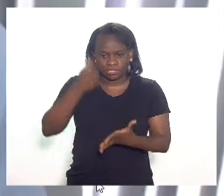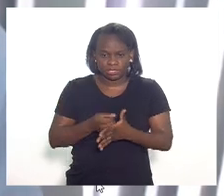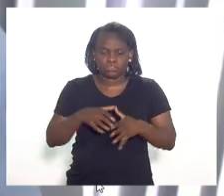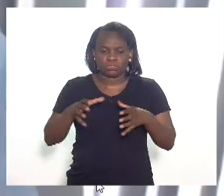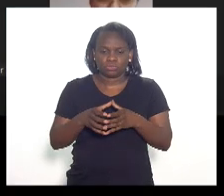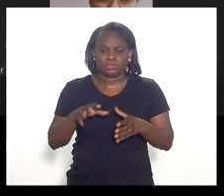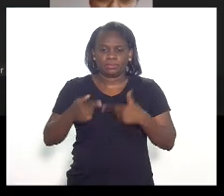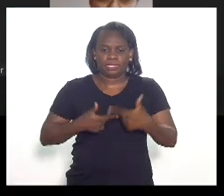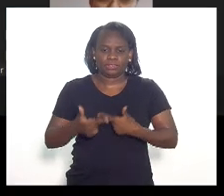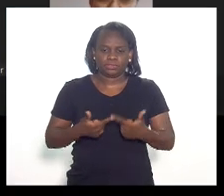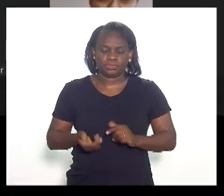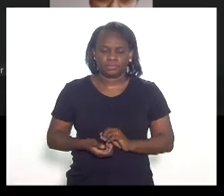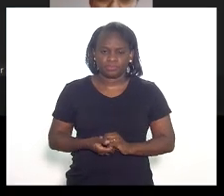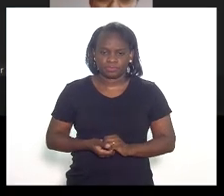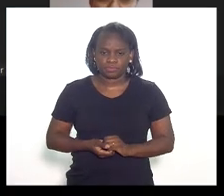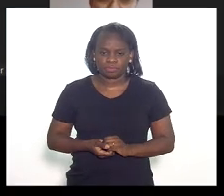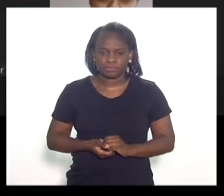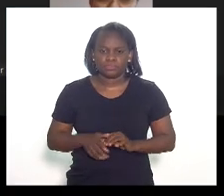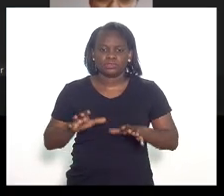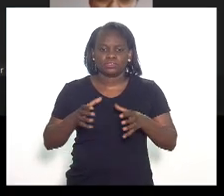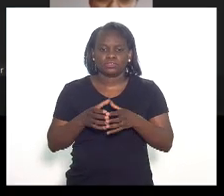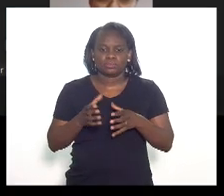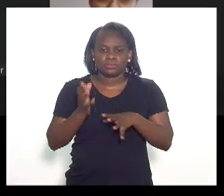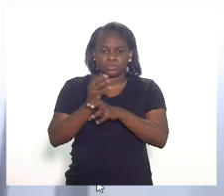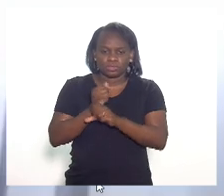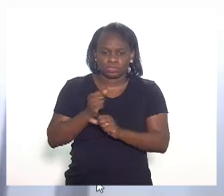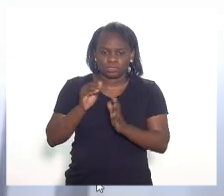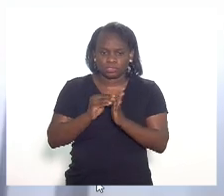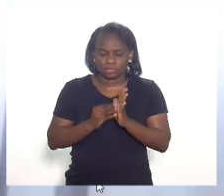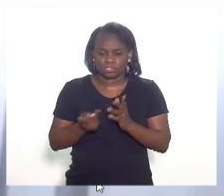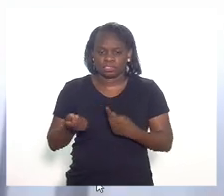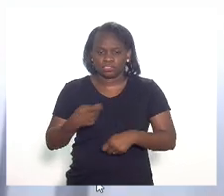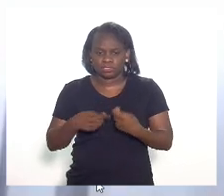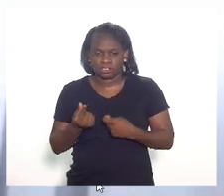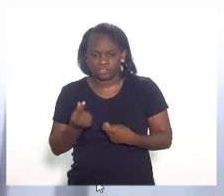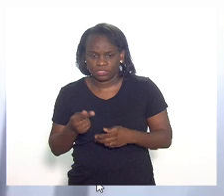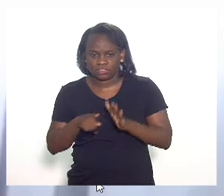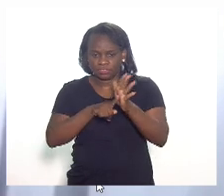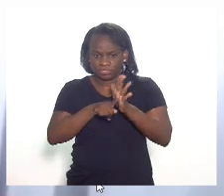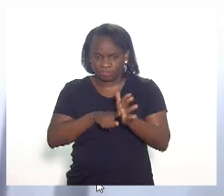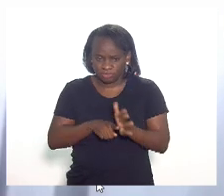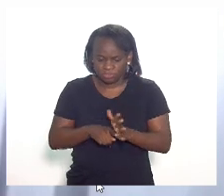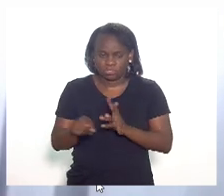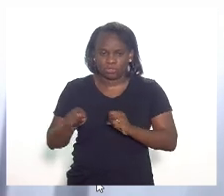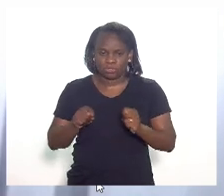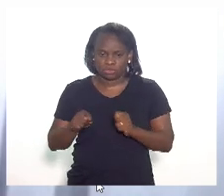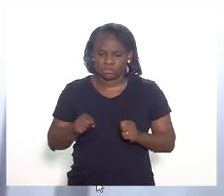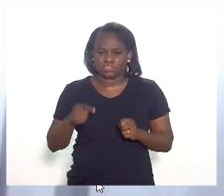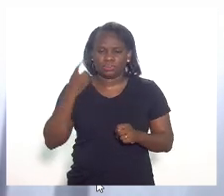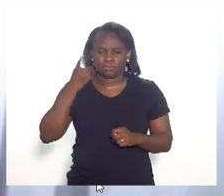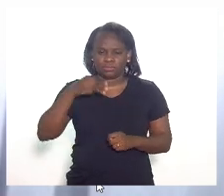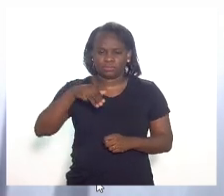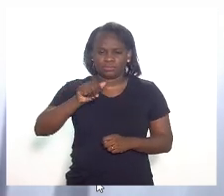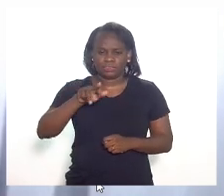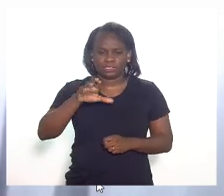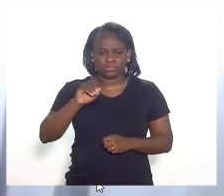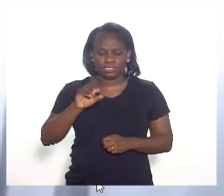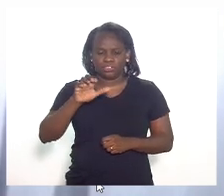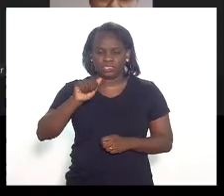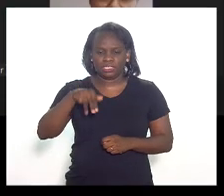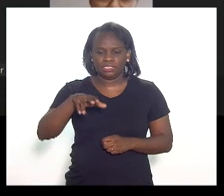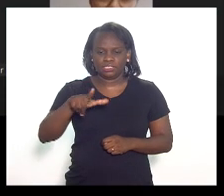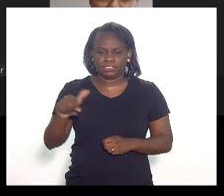Trabalho. A Comissão de Orçamento, Finanças, Fiscalização, Financiera e Controle, deputado Márcio Canella.